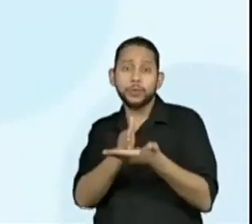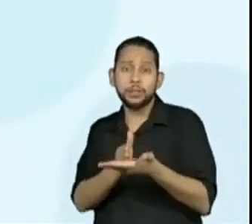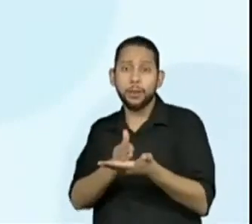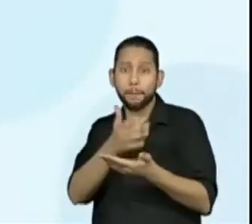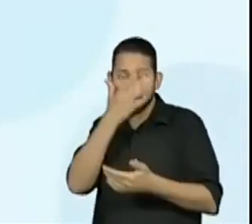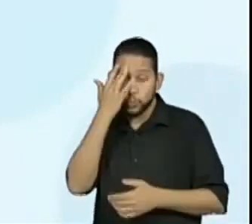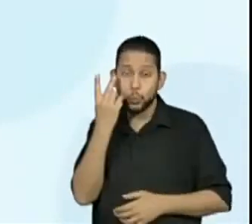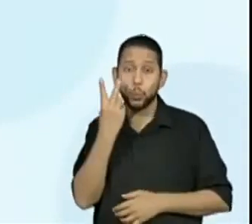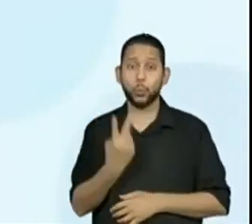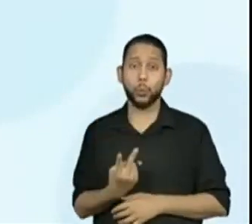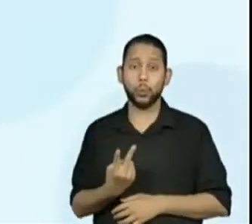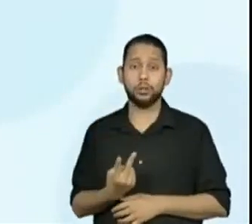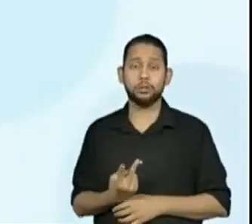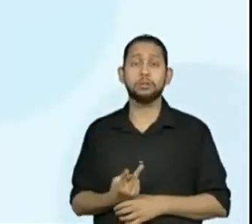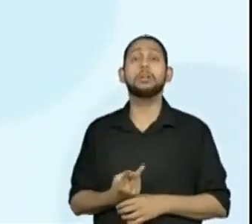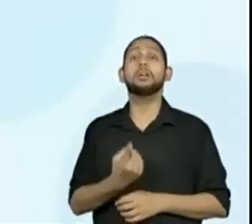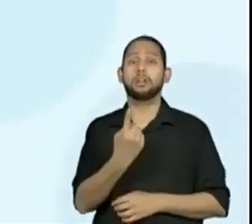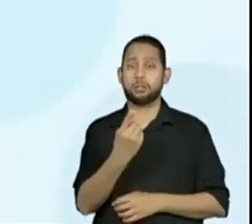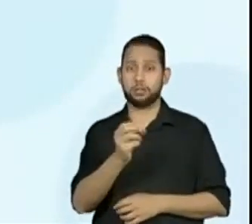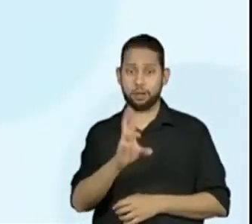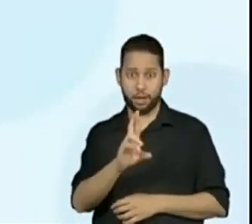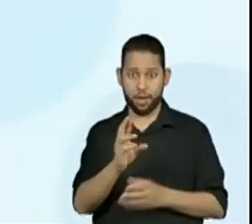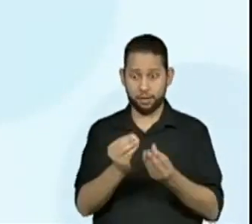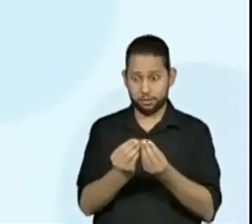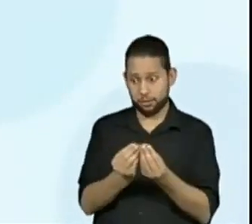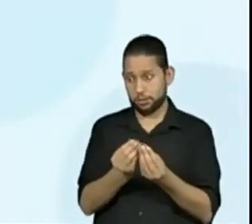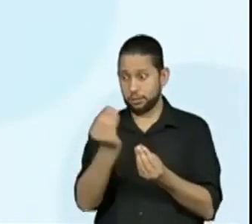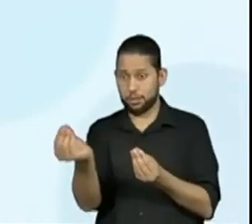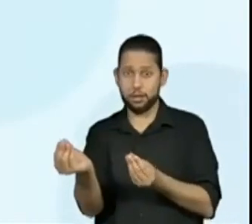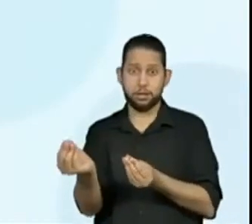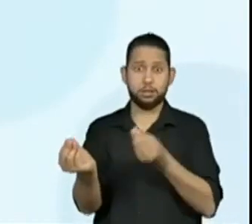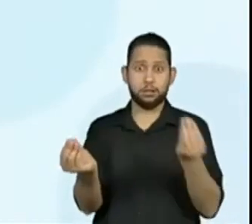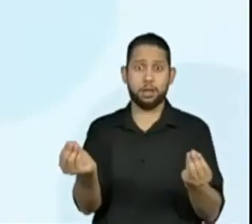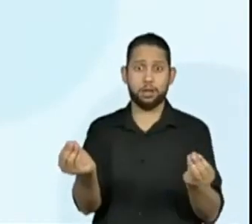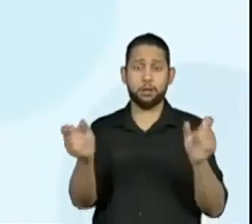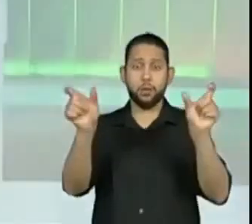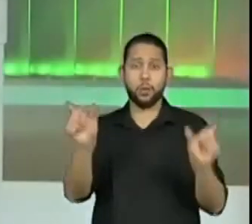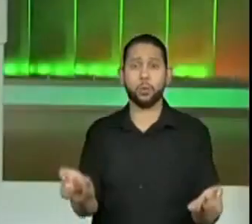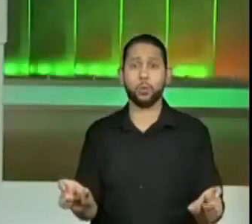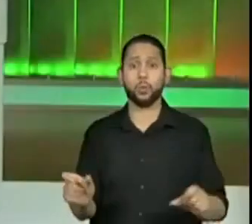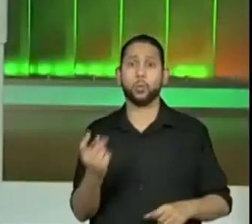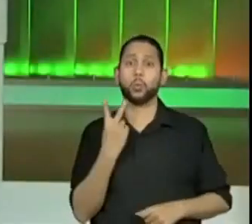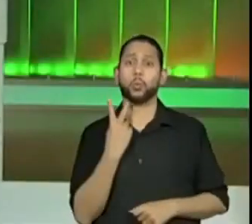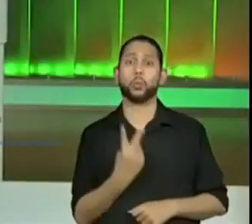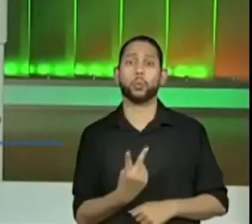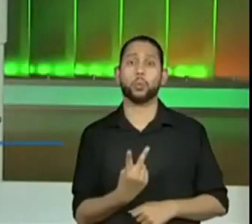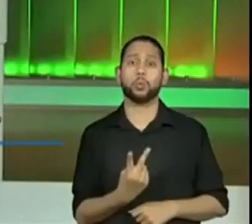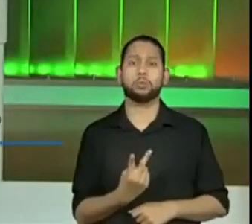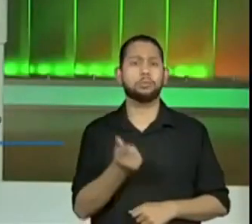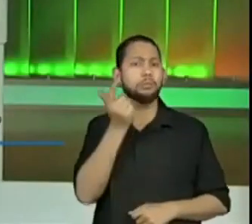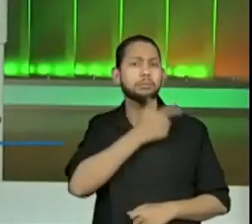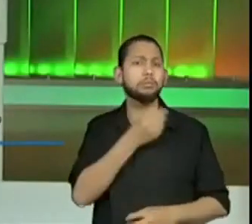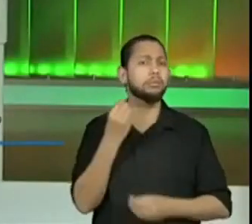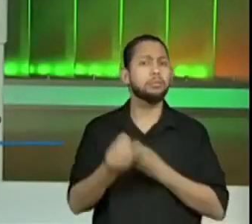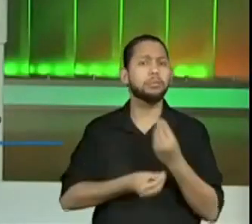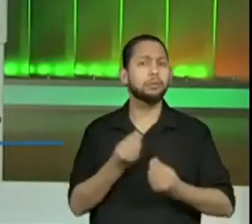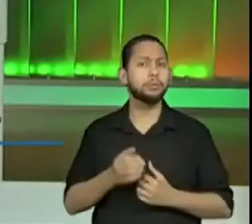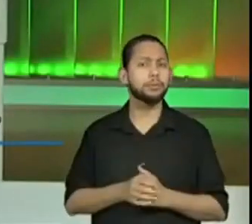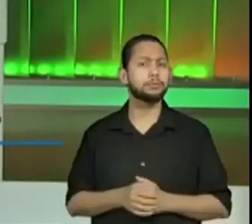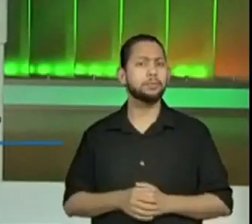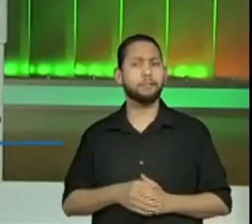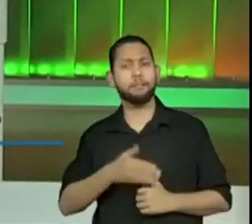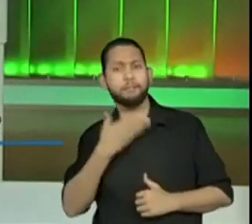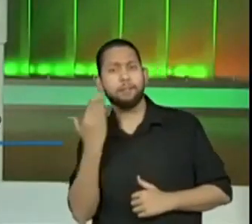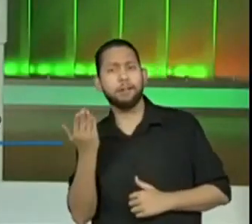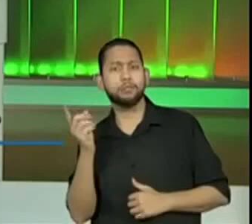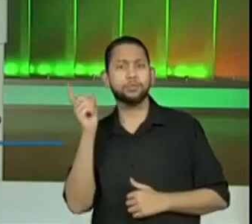E aí? Como será que a gente pode dividir R$ 15,00 entre duas pessoas? Fácil, difícil?